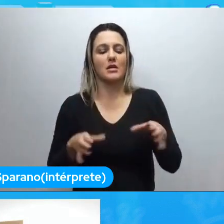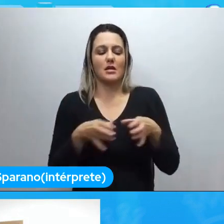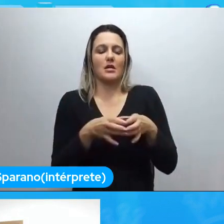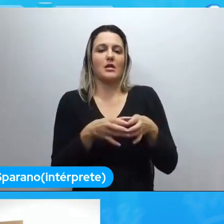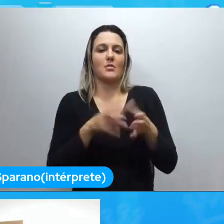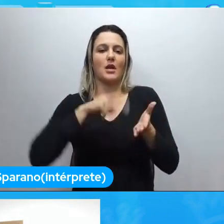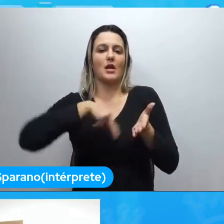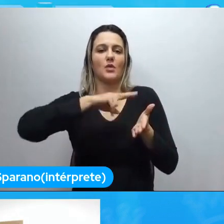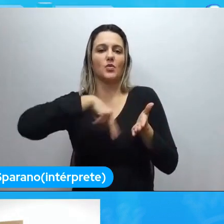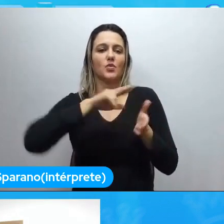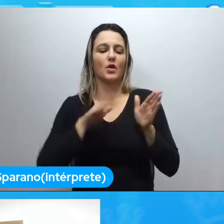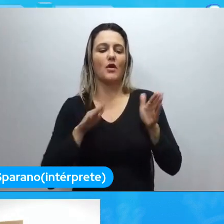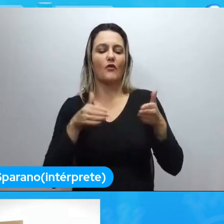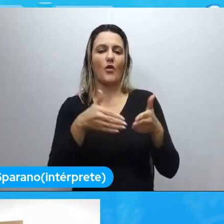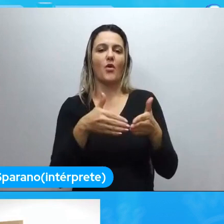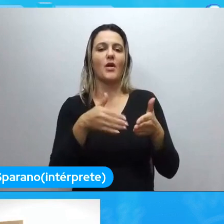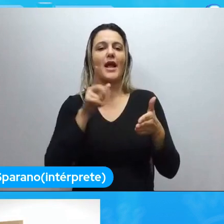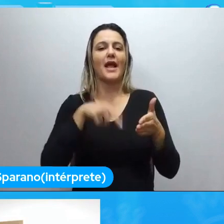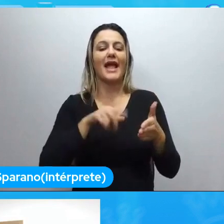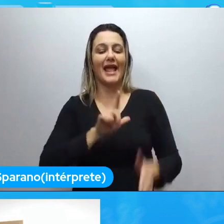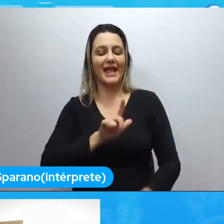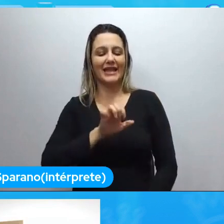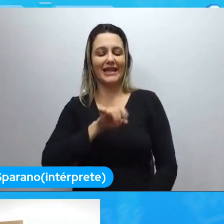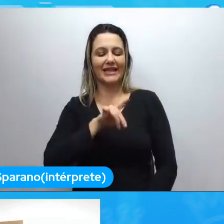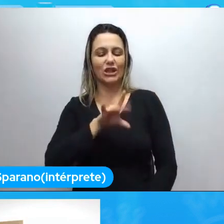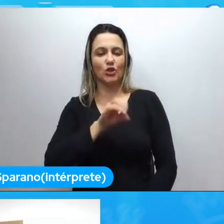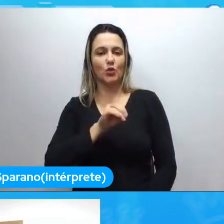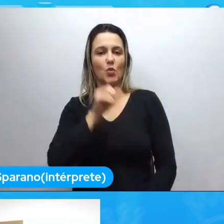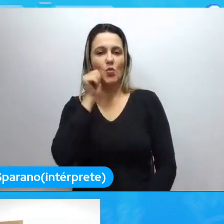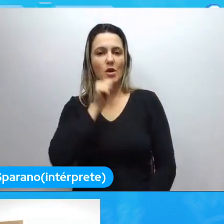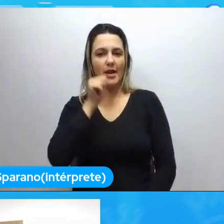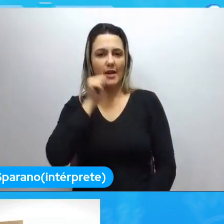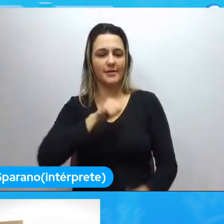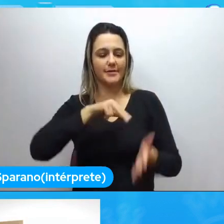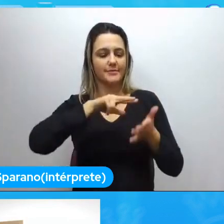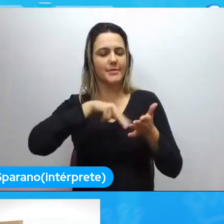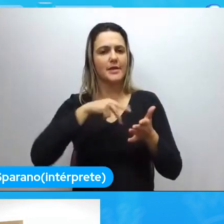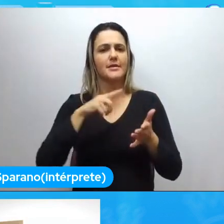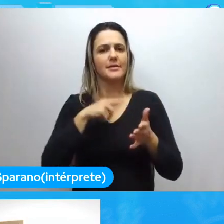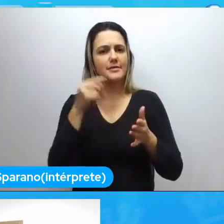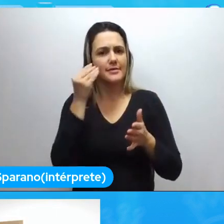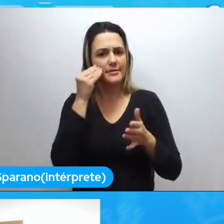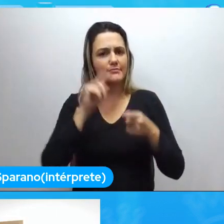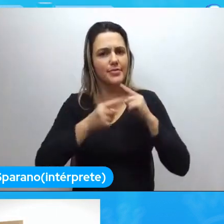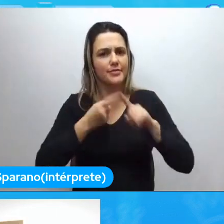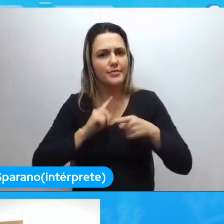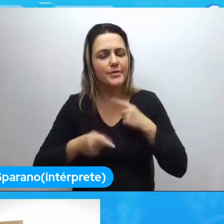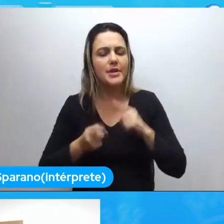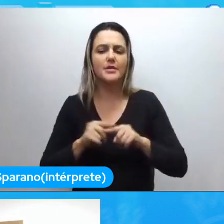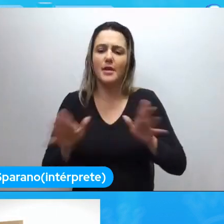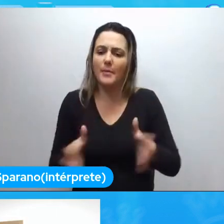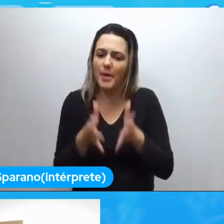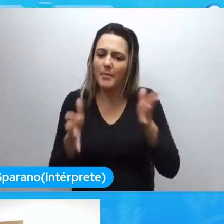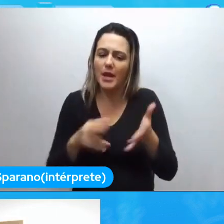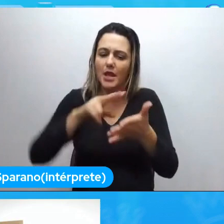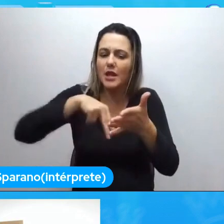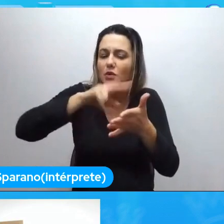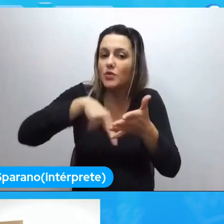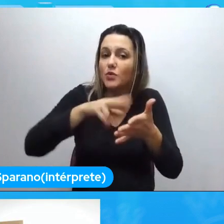é... Lei do Mulheres. E aqui a gente tenta fomentar isso. Essa coisa da leitura no nosso bairro.